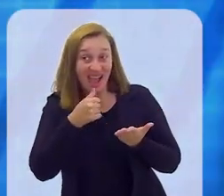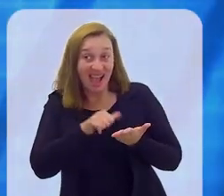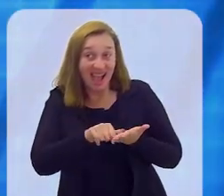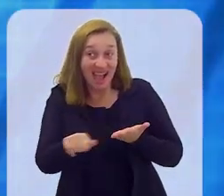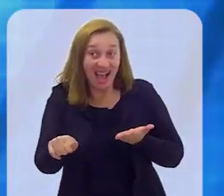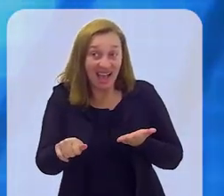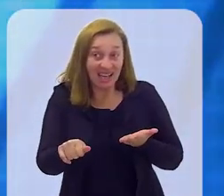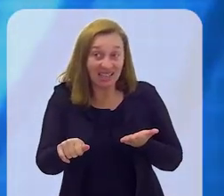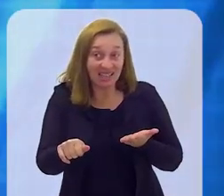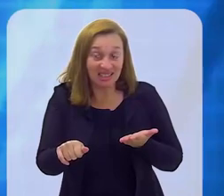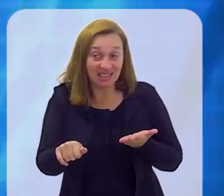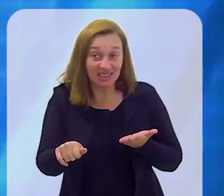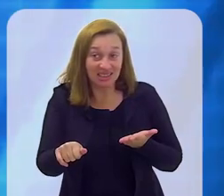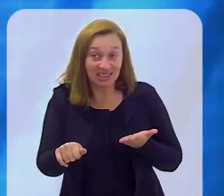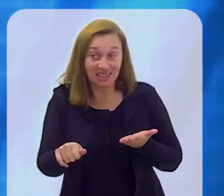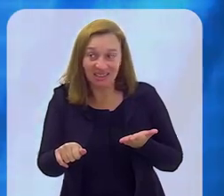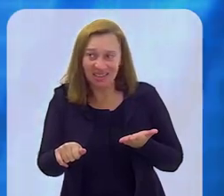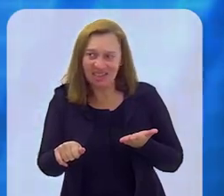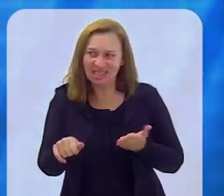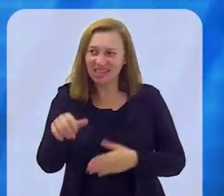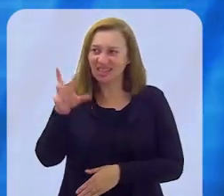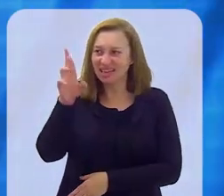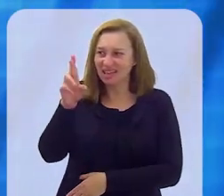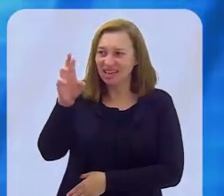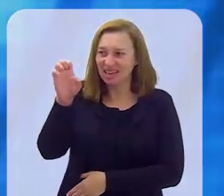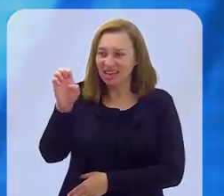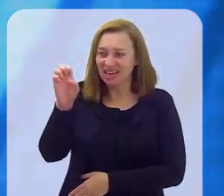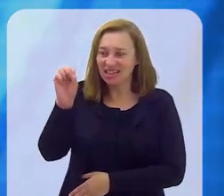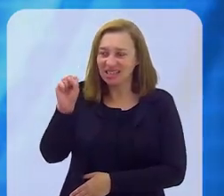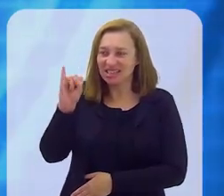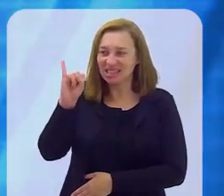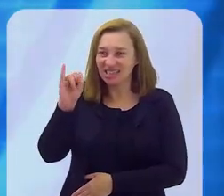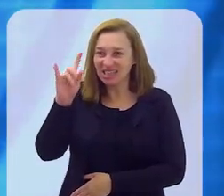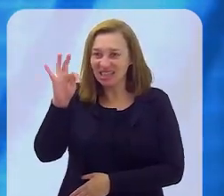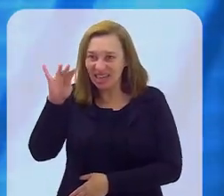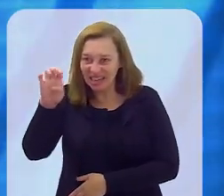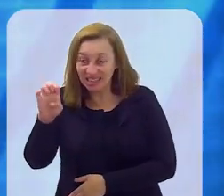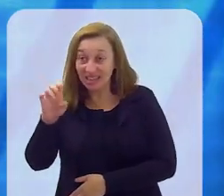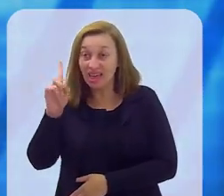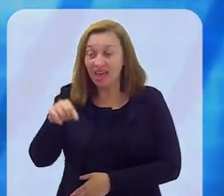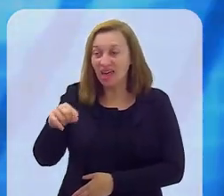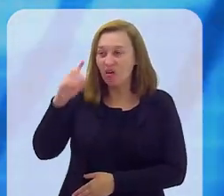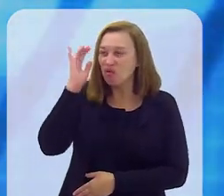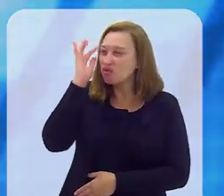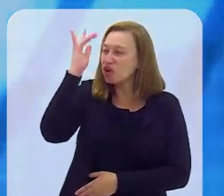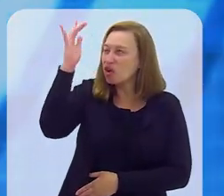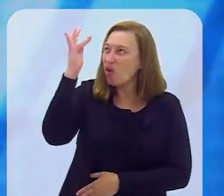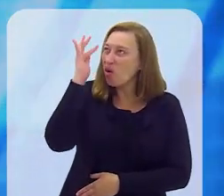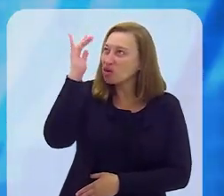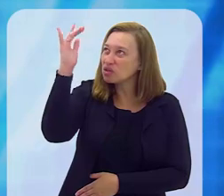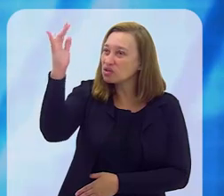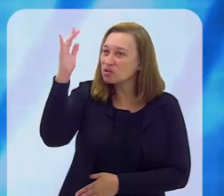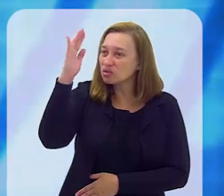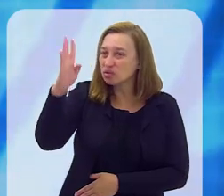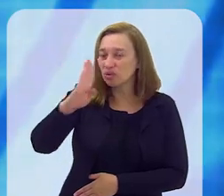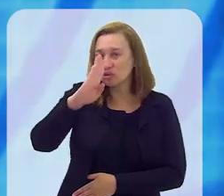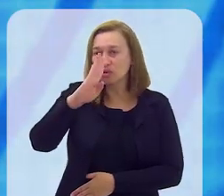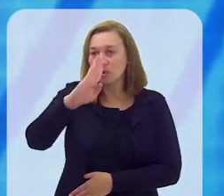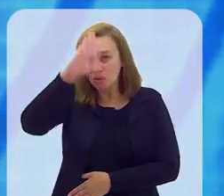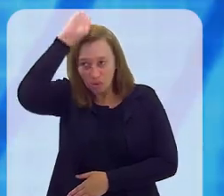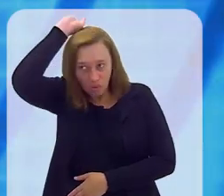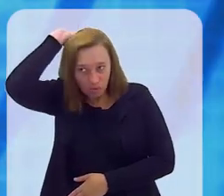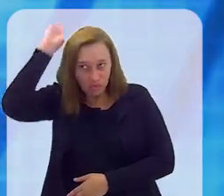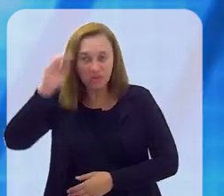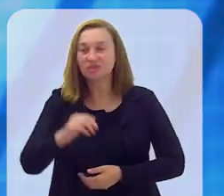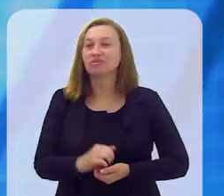Cartas de um resiliente. É um filósofo romano, Sêneca. O nome parece